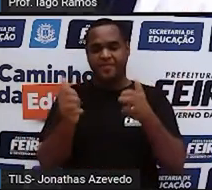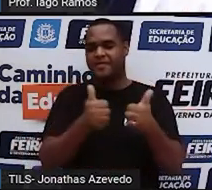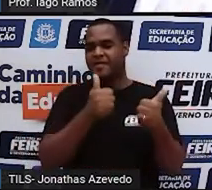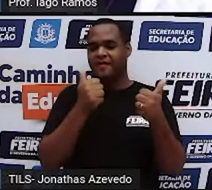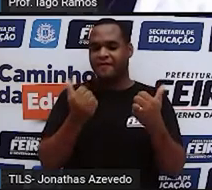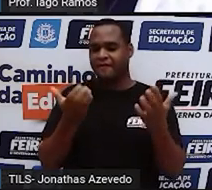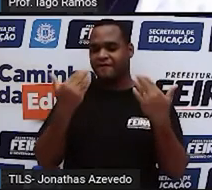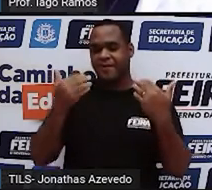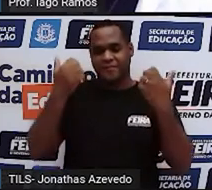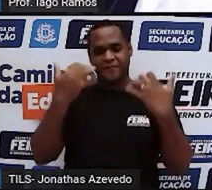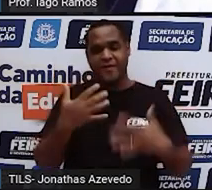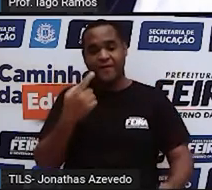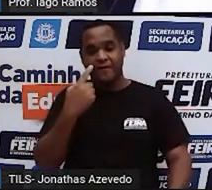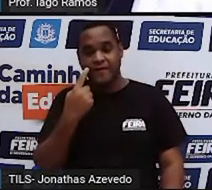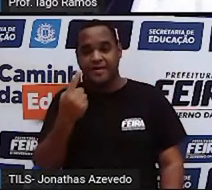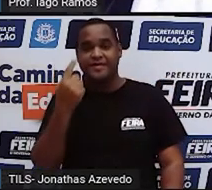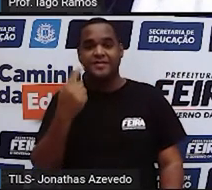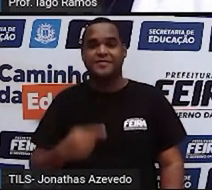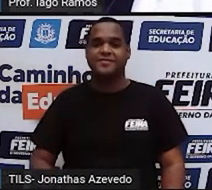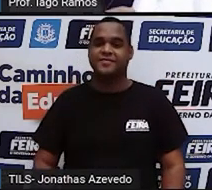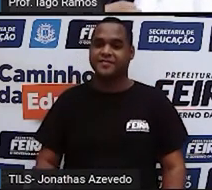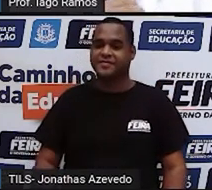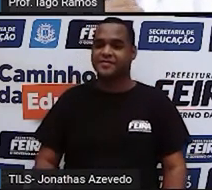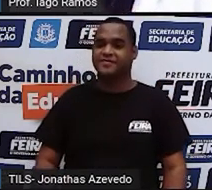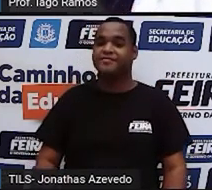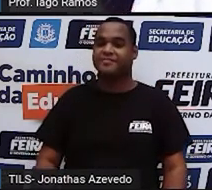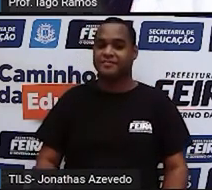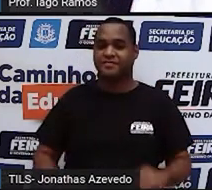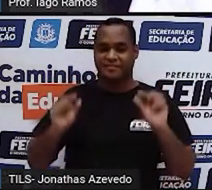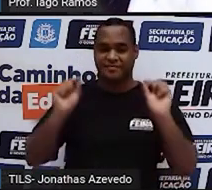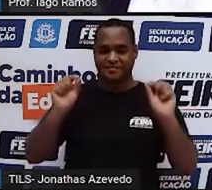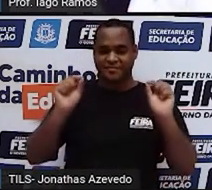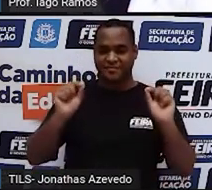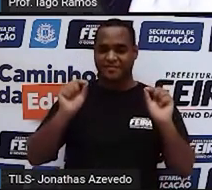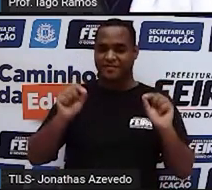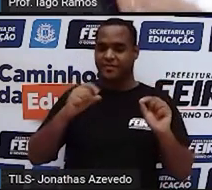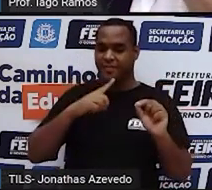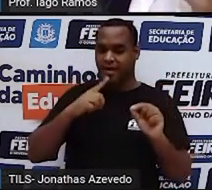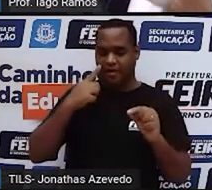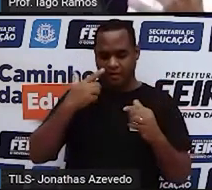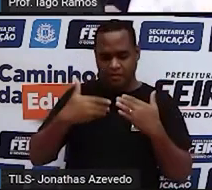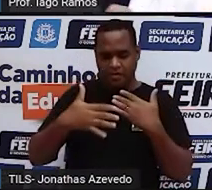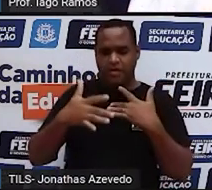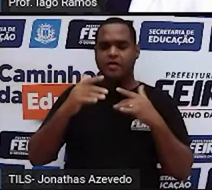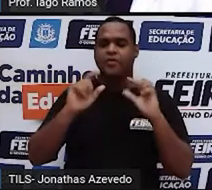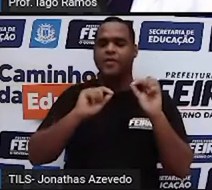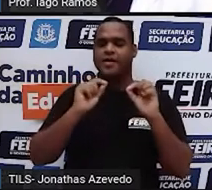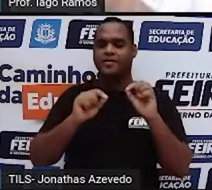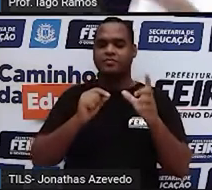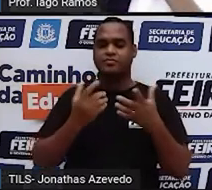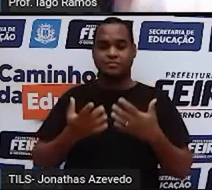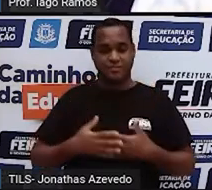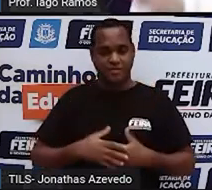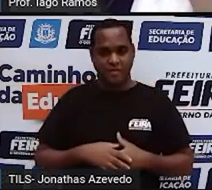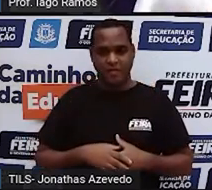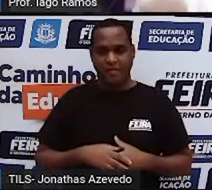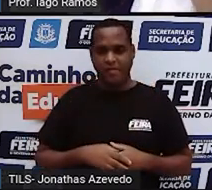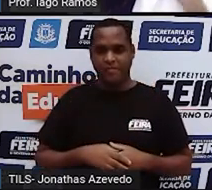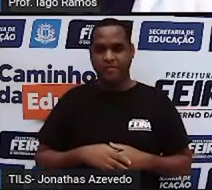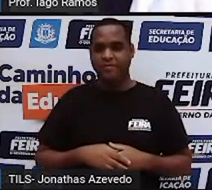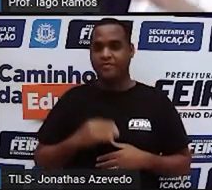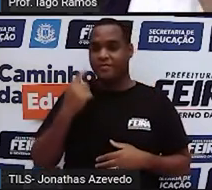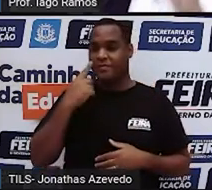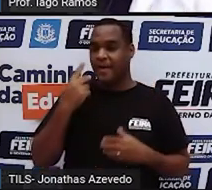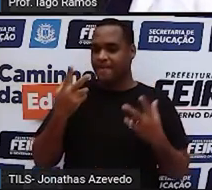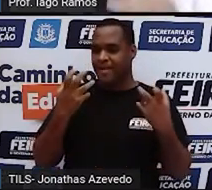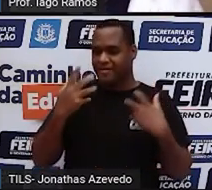se bora, olha só o que eu tenho para propor para você aqui agora. Se liga nessa